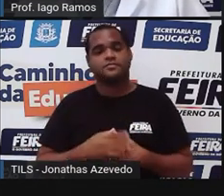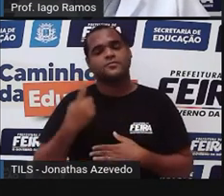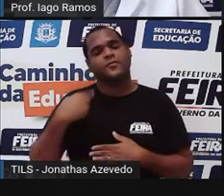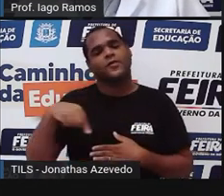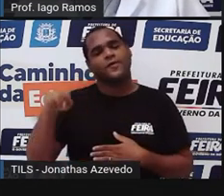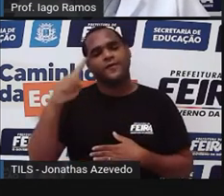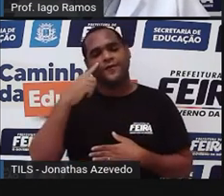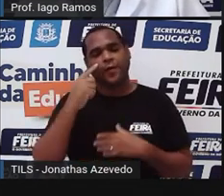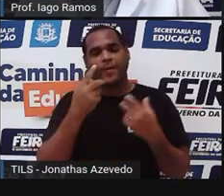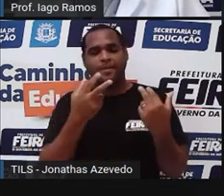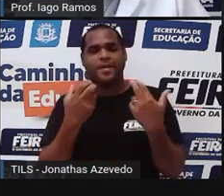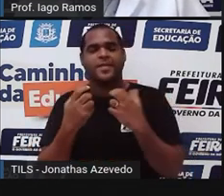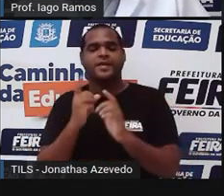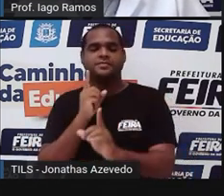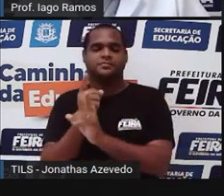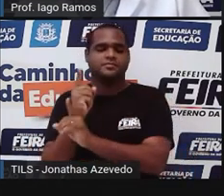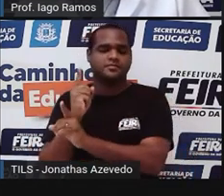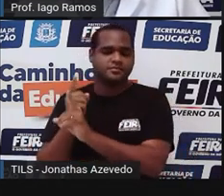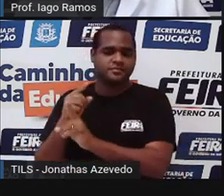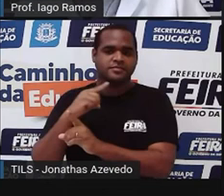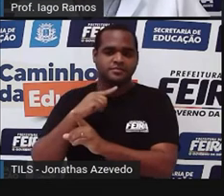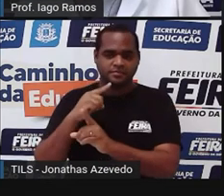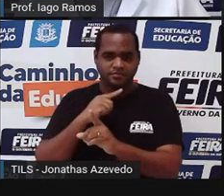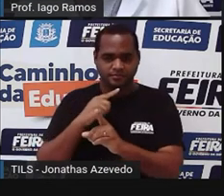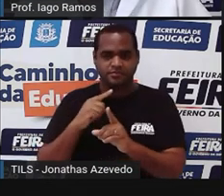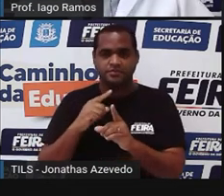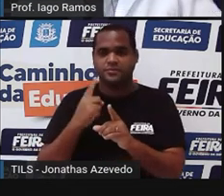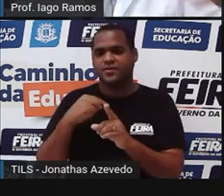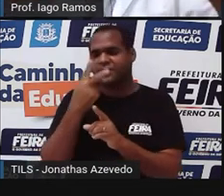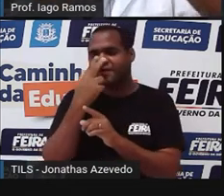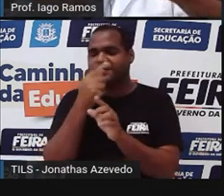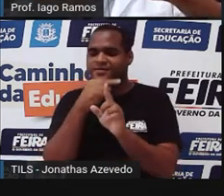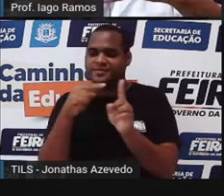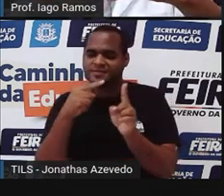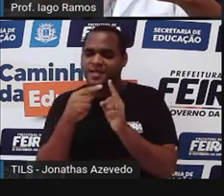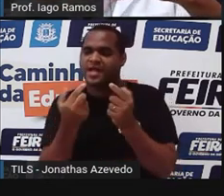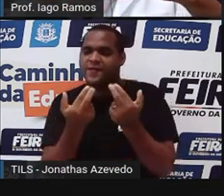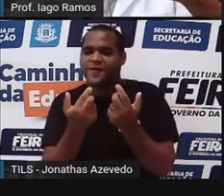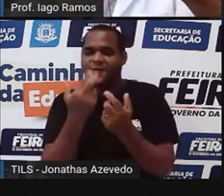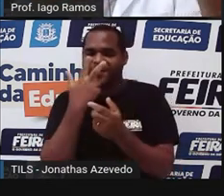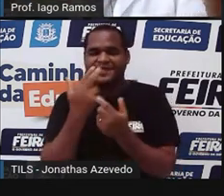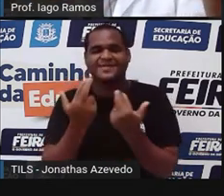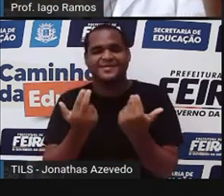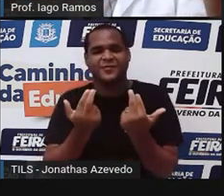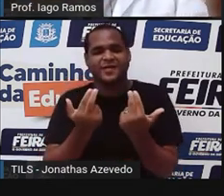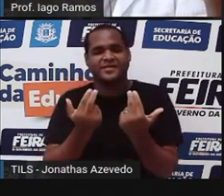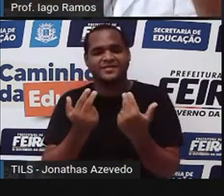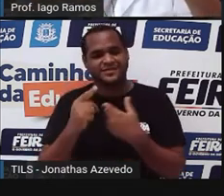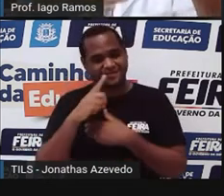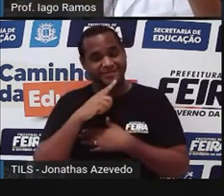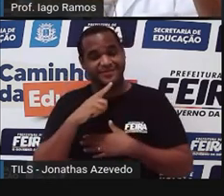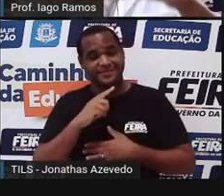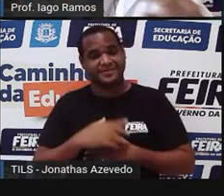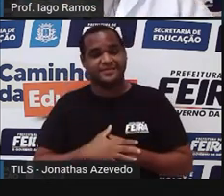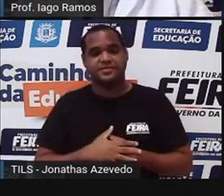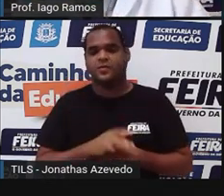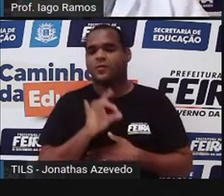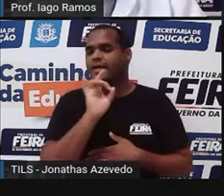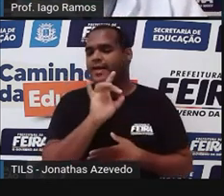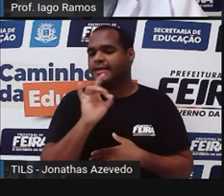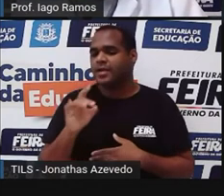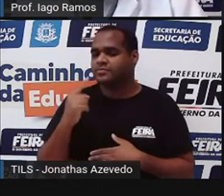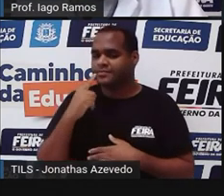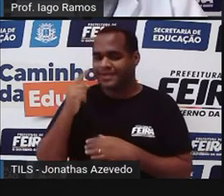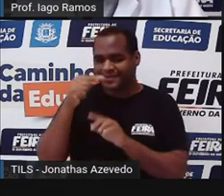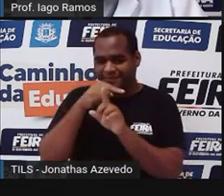que deu para fazer dois retângulos menores semelhantes, dois retângulos menores, tá? Cada um é metade